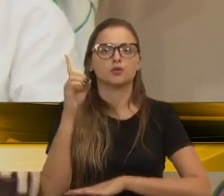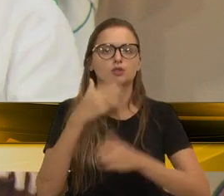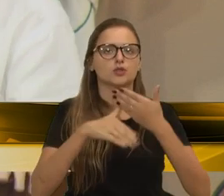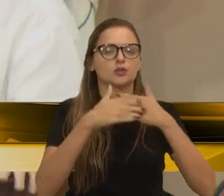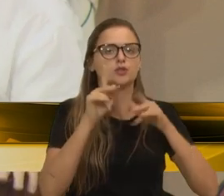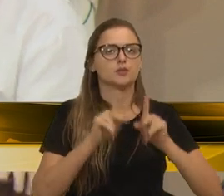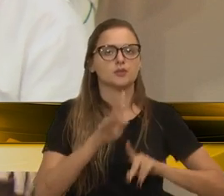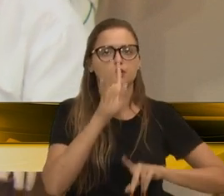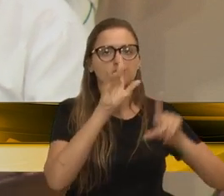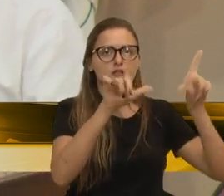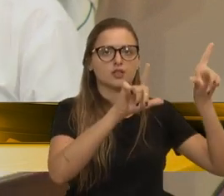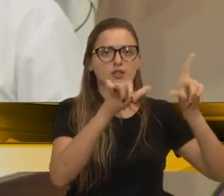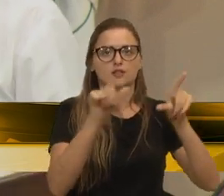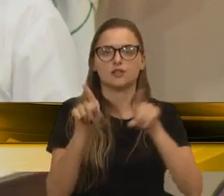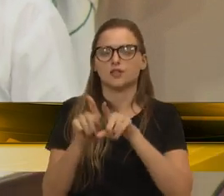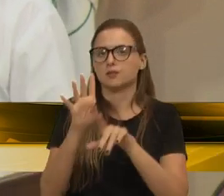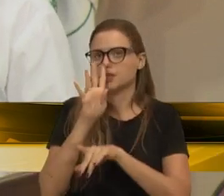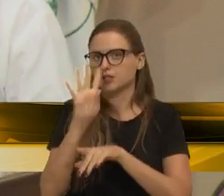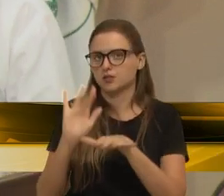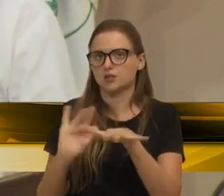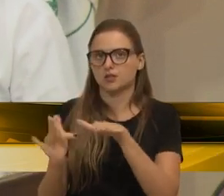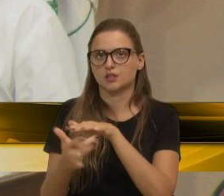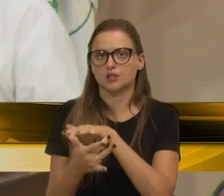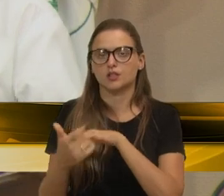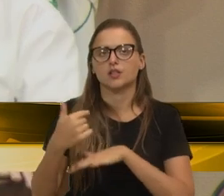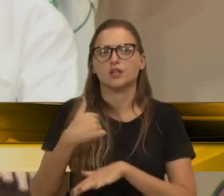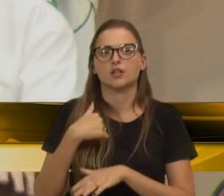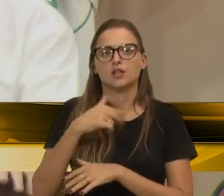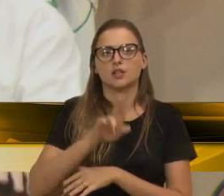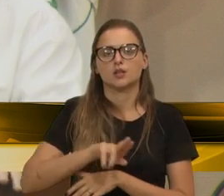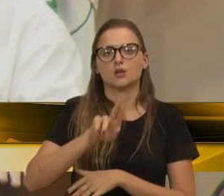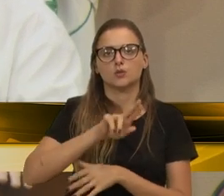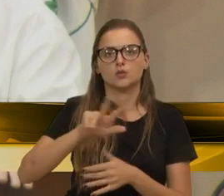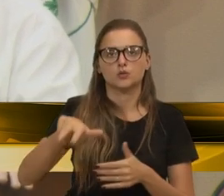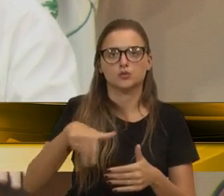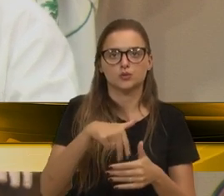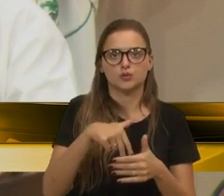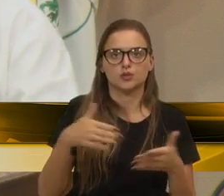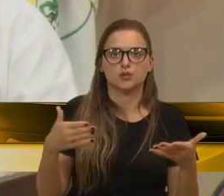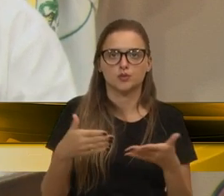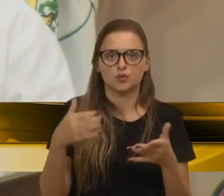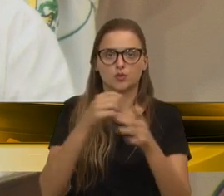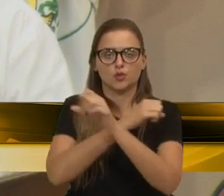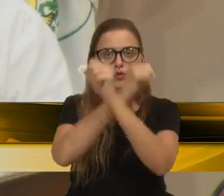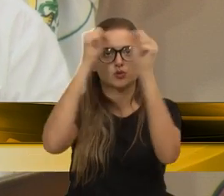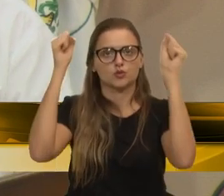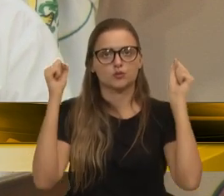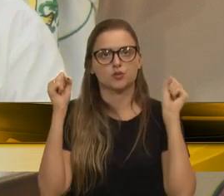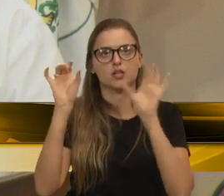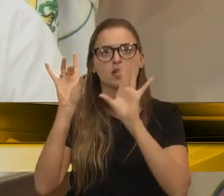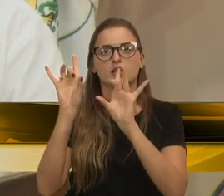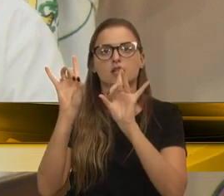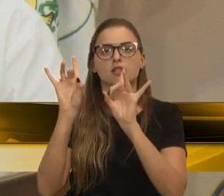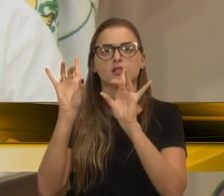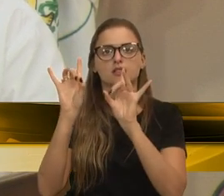nos acompanham pelas redes sociais. Eu venho à tribuna nesta manhã, especialmente